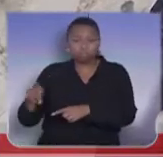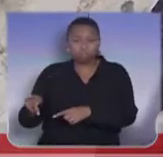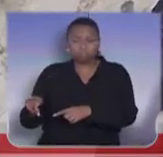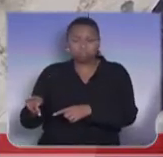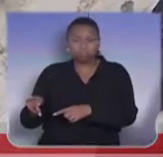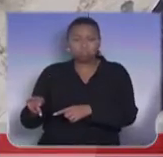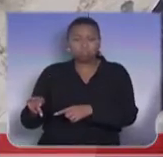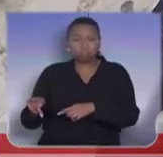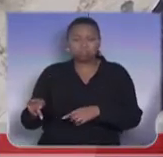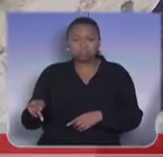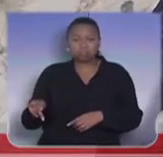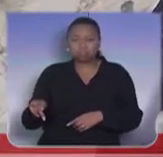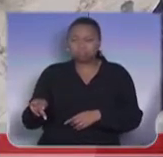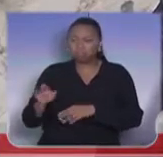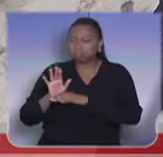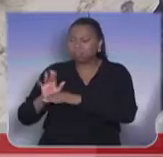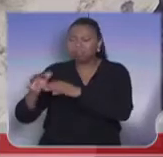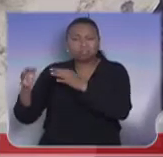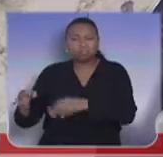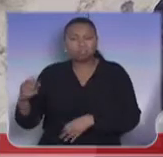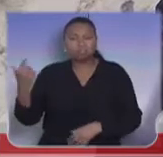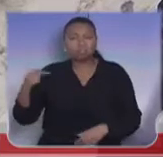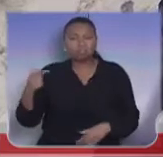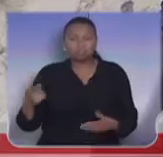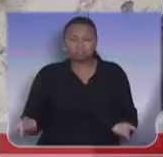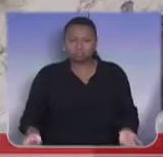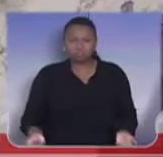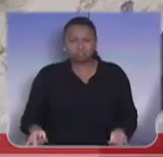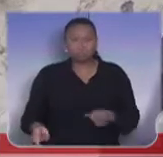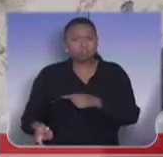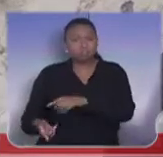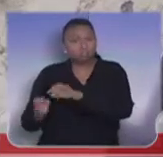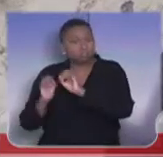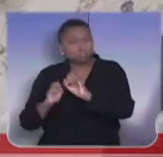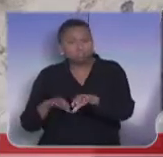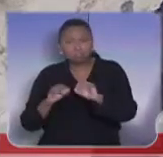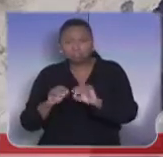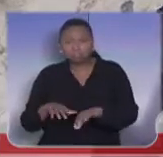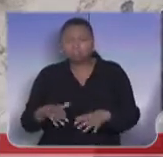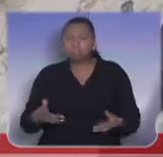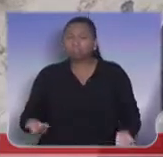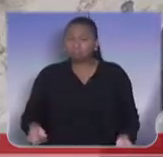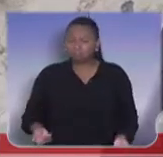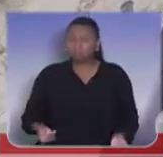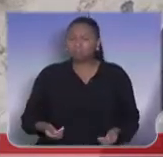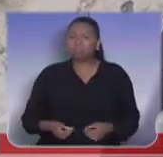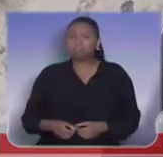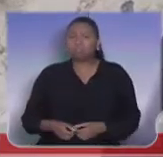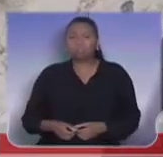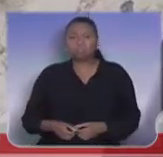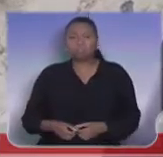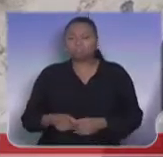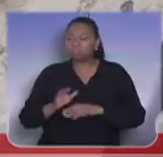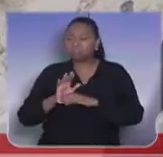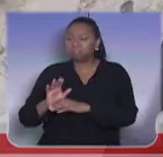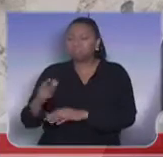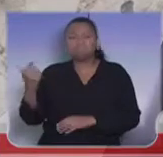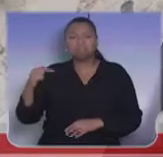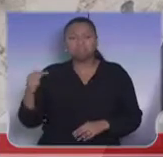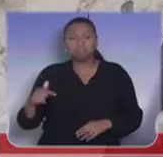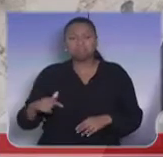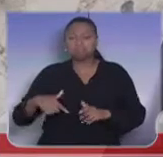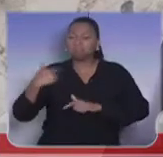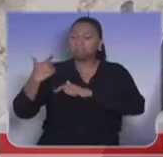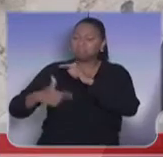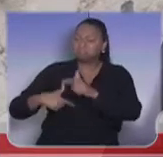não há inclusão daqueles que dão aula nesse país, daqueles que têm uma carga horária